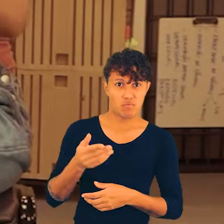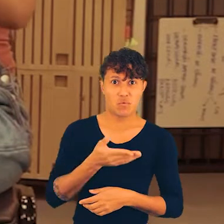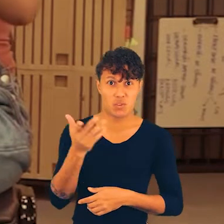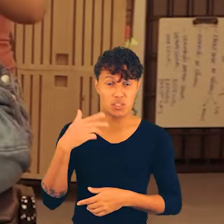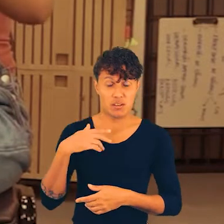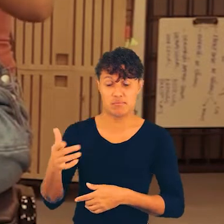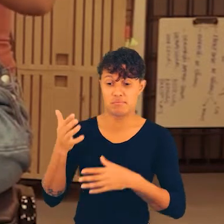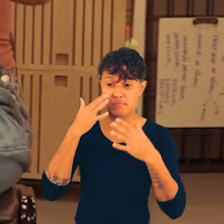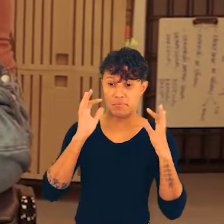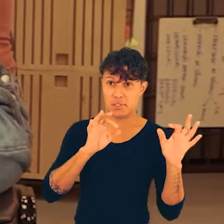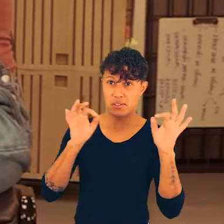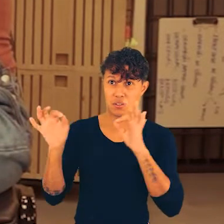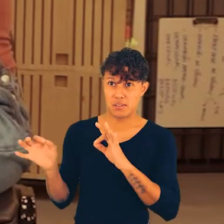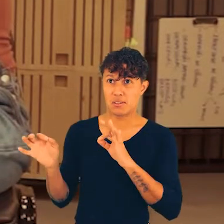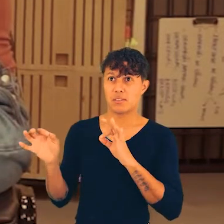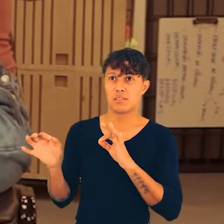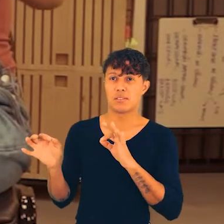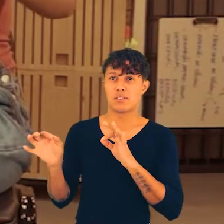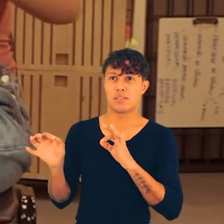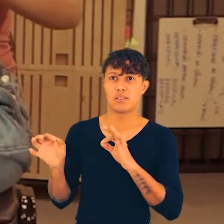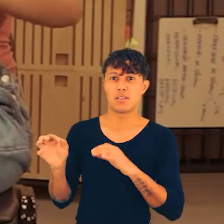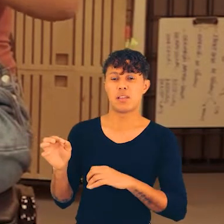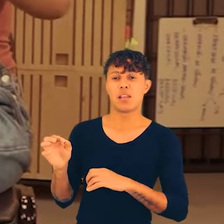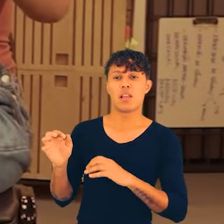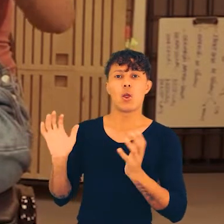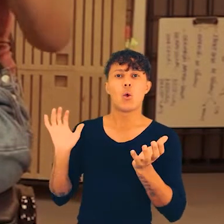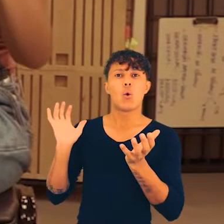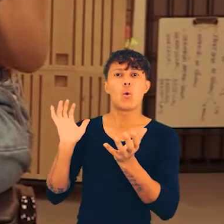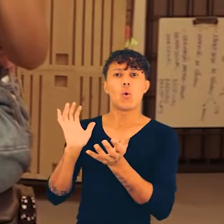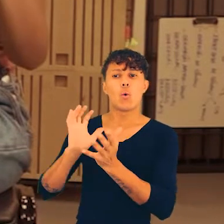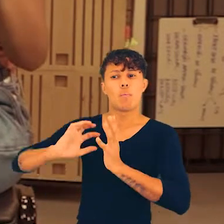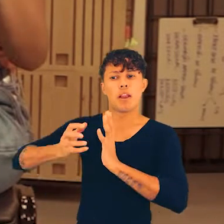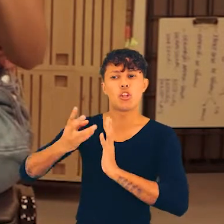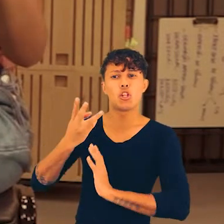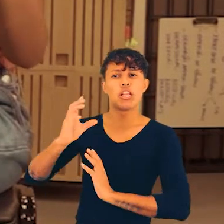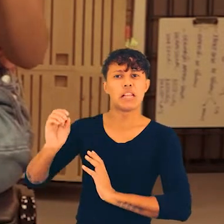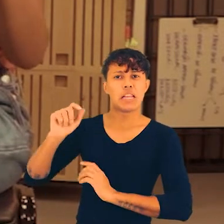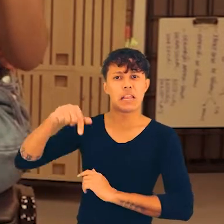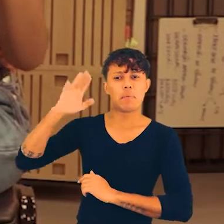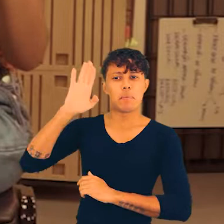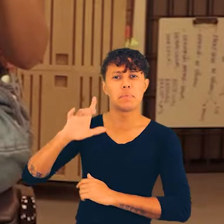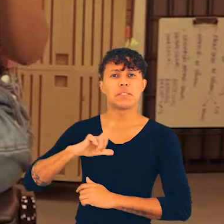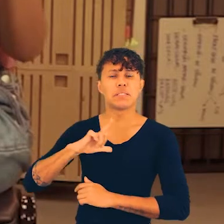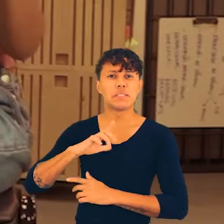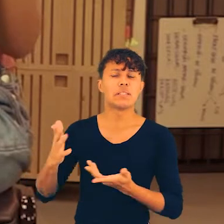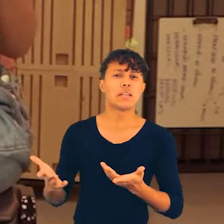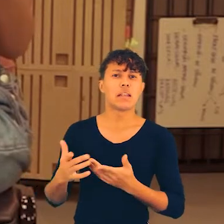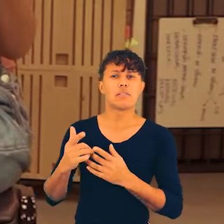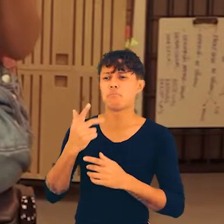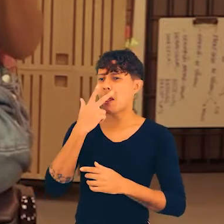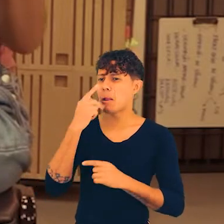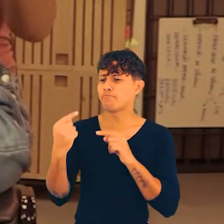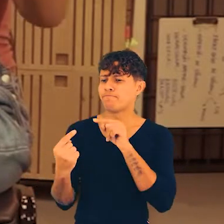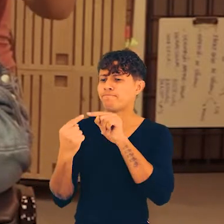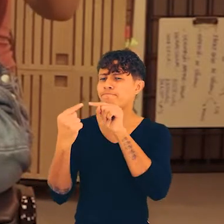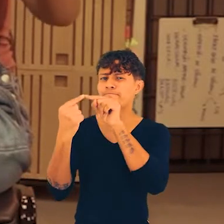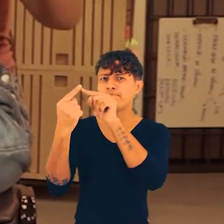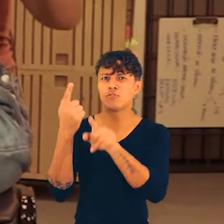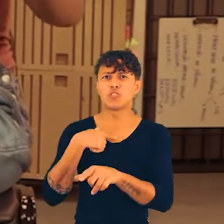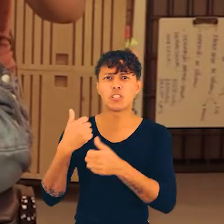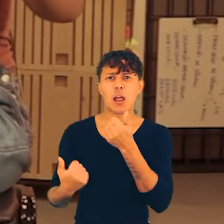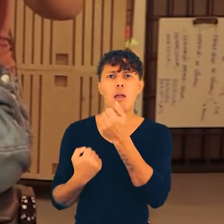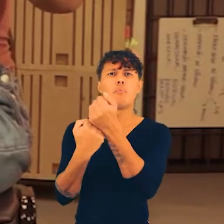Que você vai olhar, dentre os mais de 30 partidos políticos que tem no Brasil, qual é o que está mais